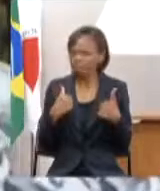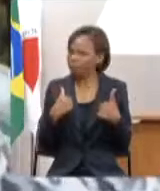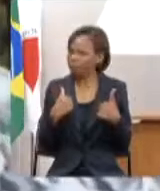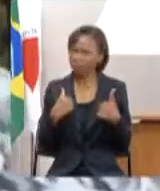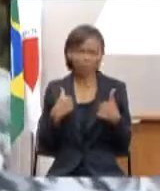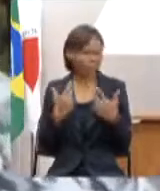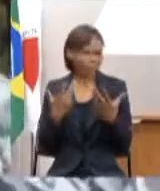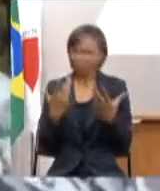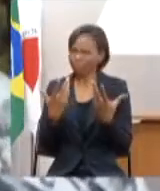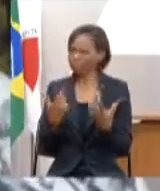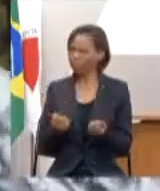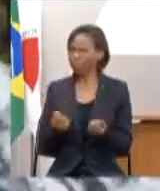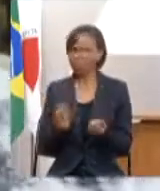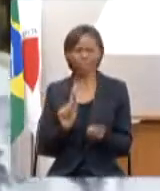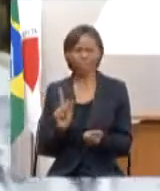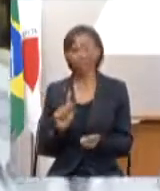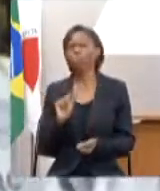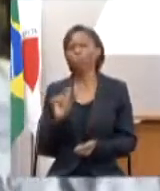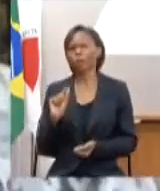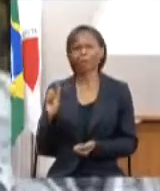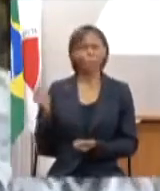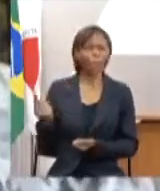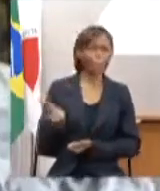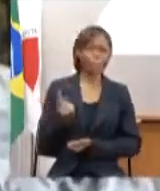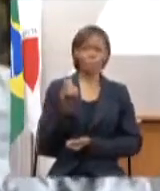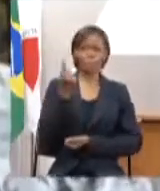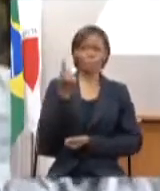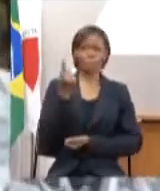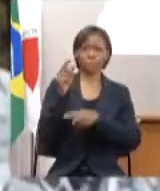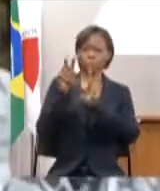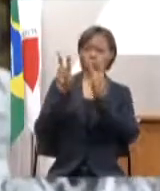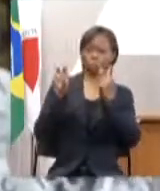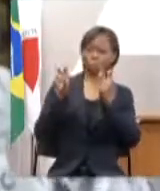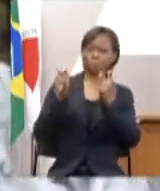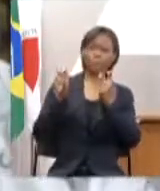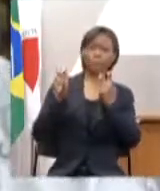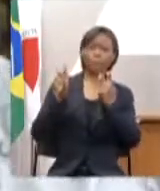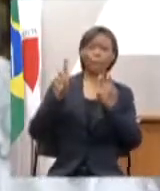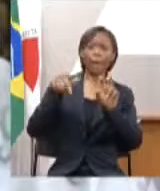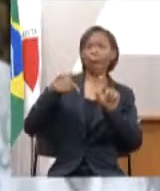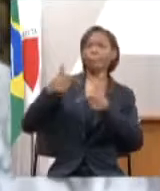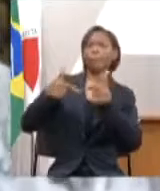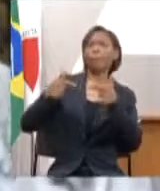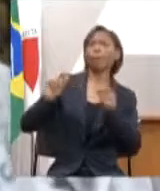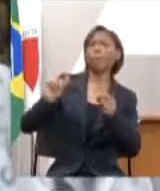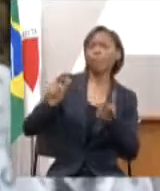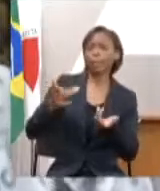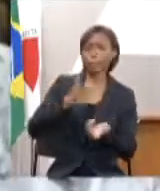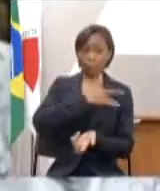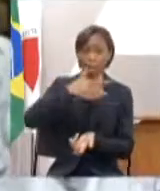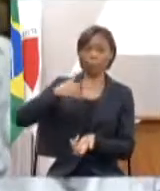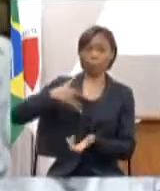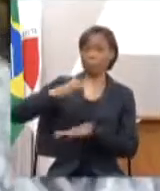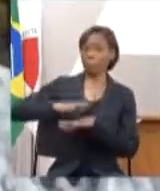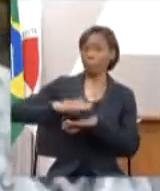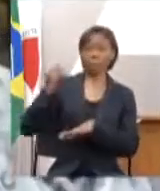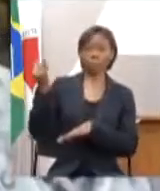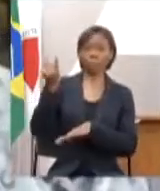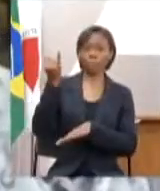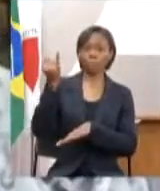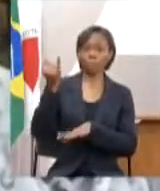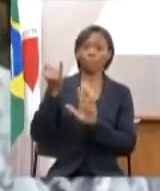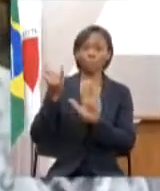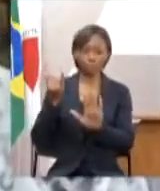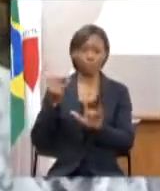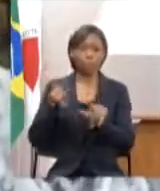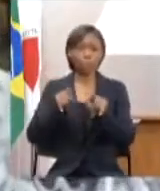vezes é colocada em primeira questão que o nosso trabalho é que a saúde é muito importante a gente também tem que colocar dentro